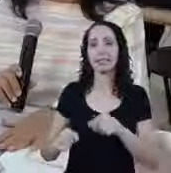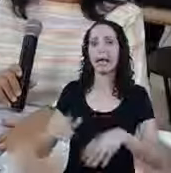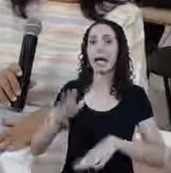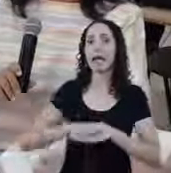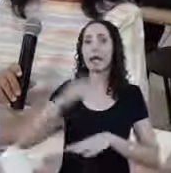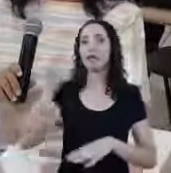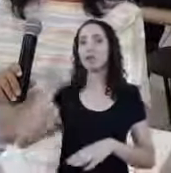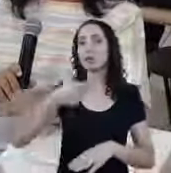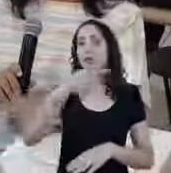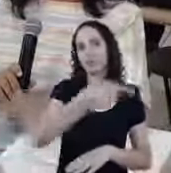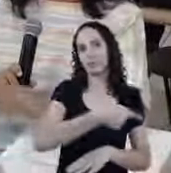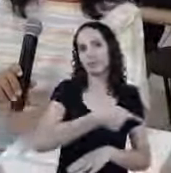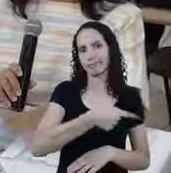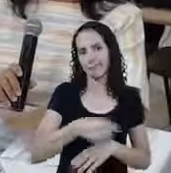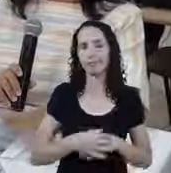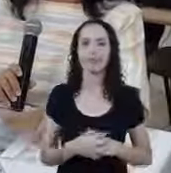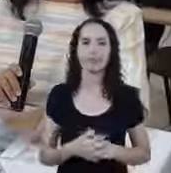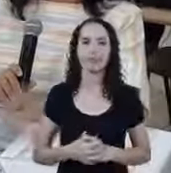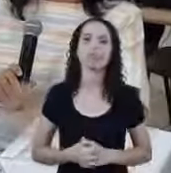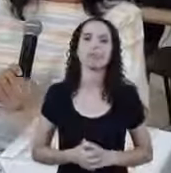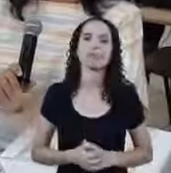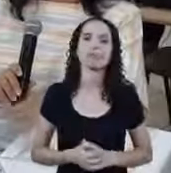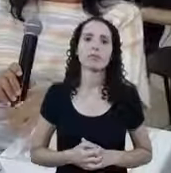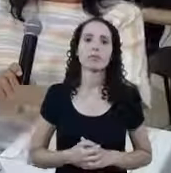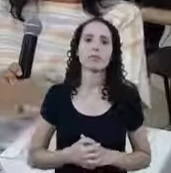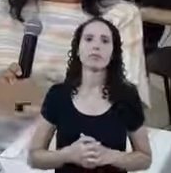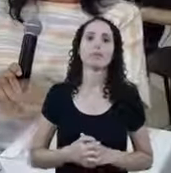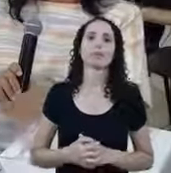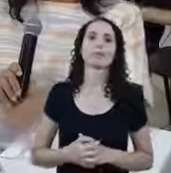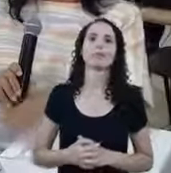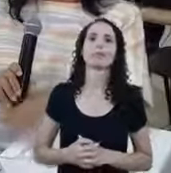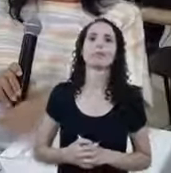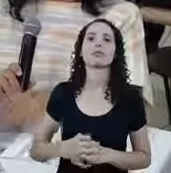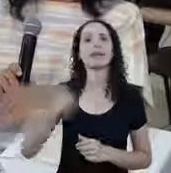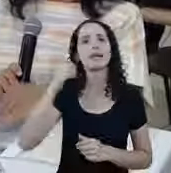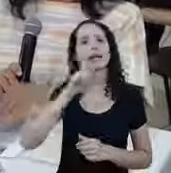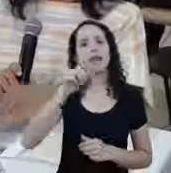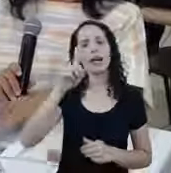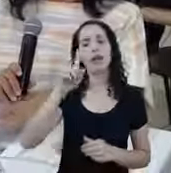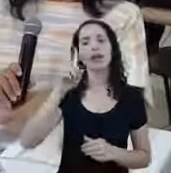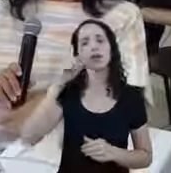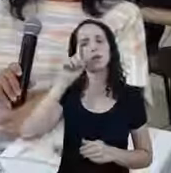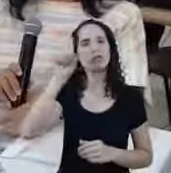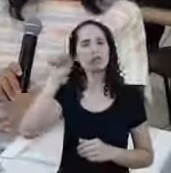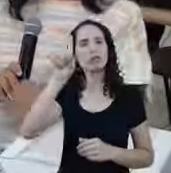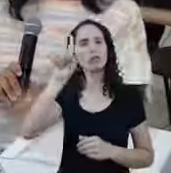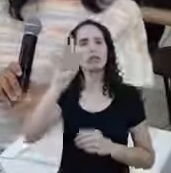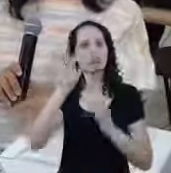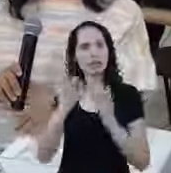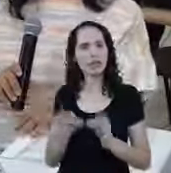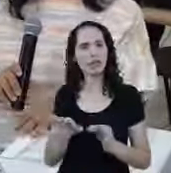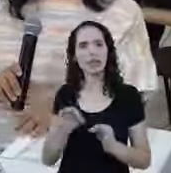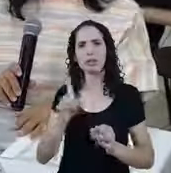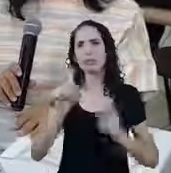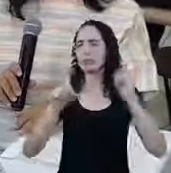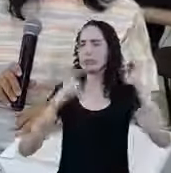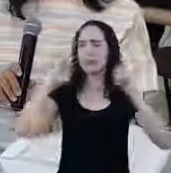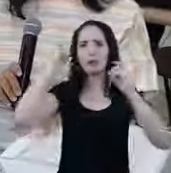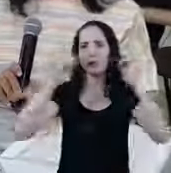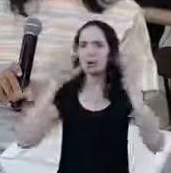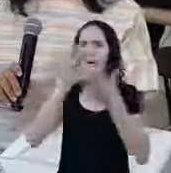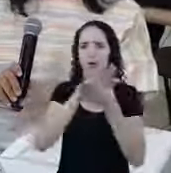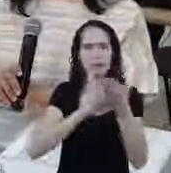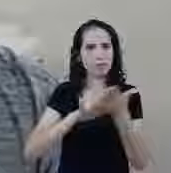ser se preocupar